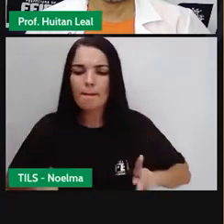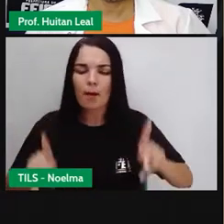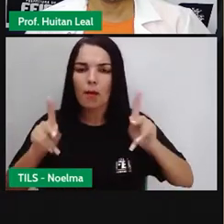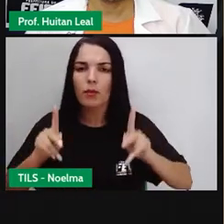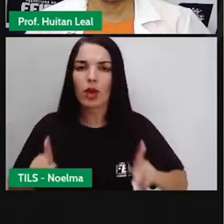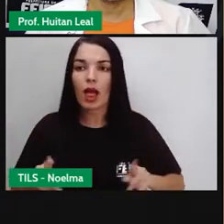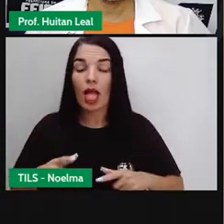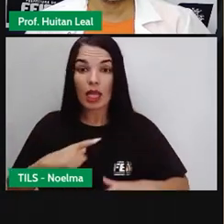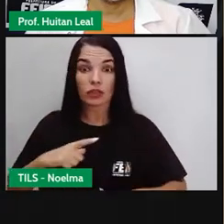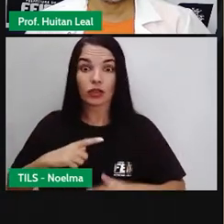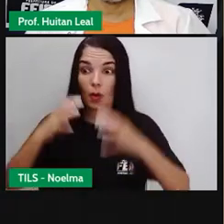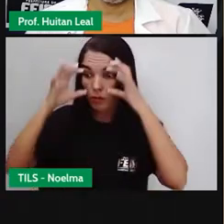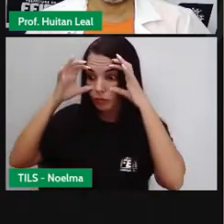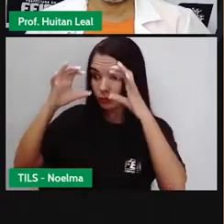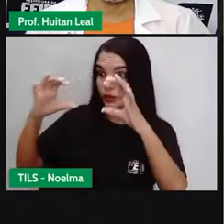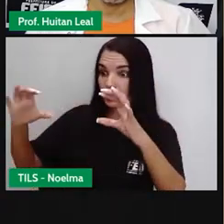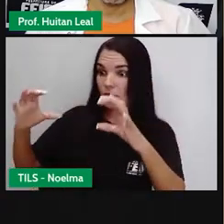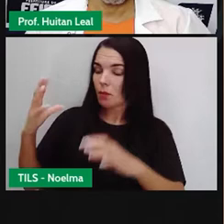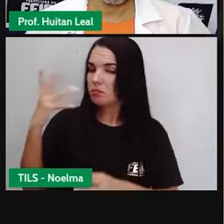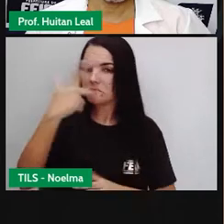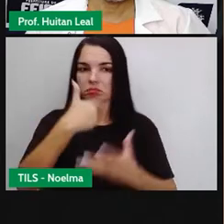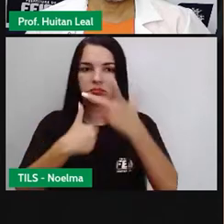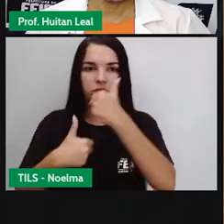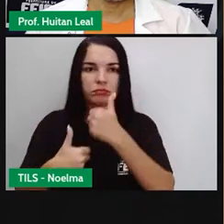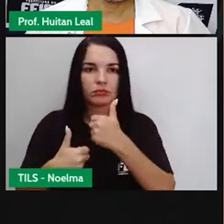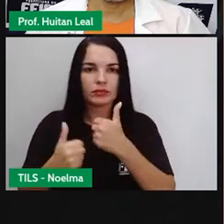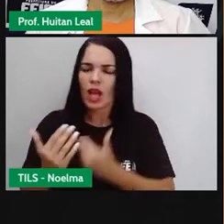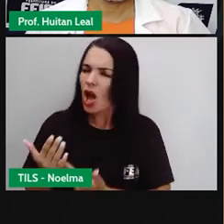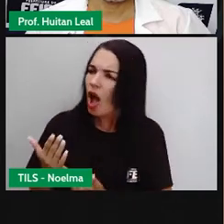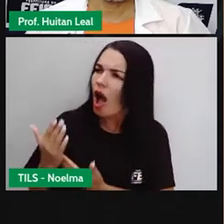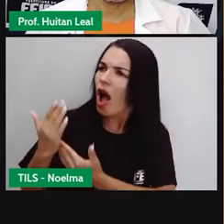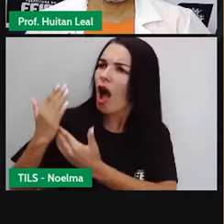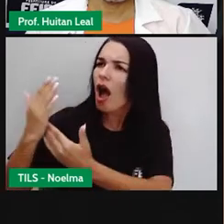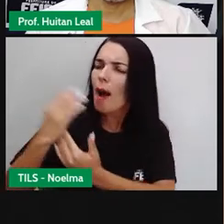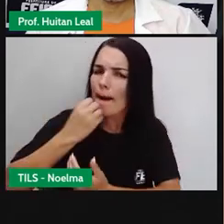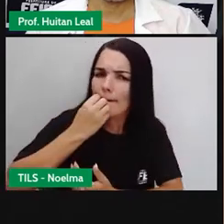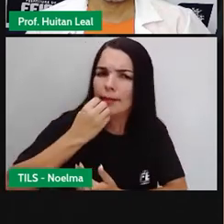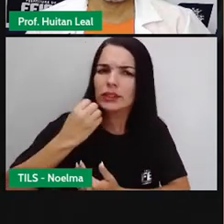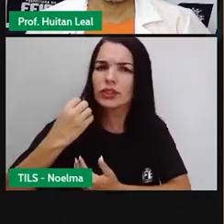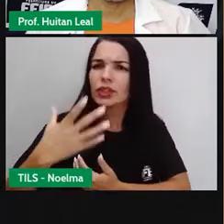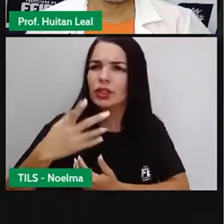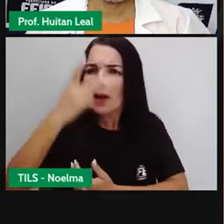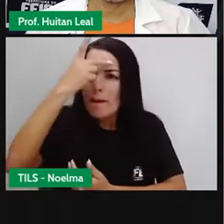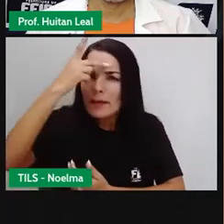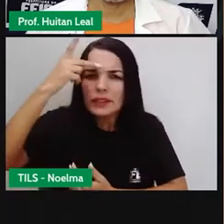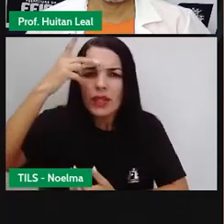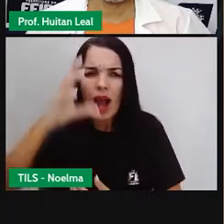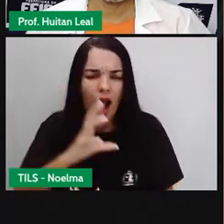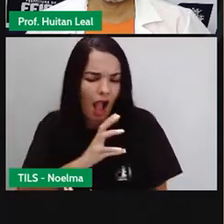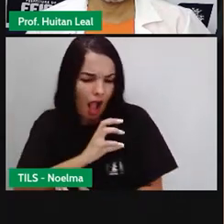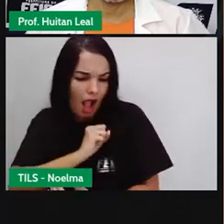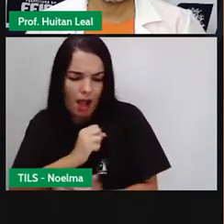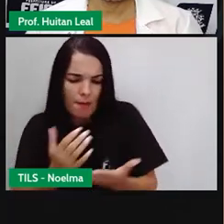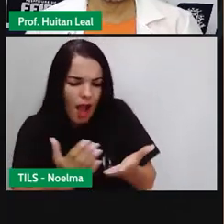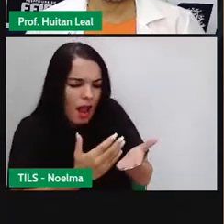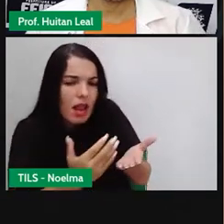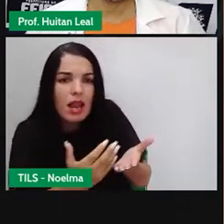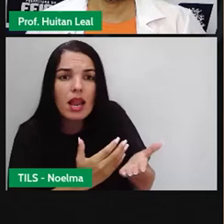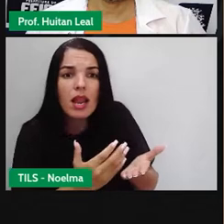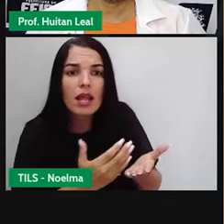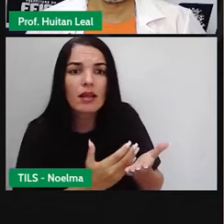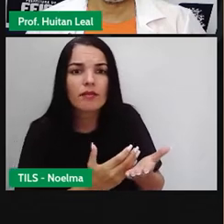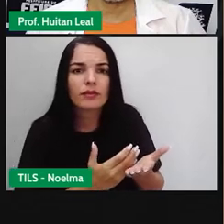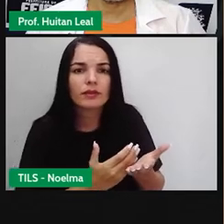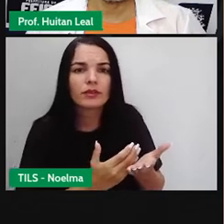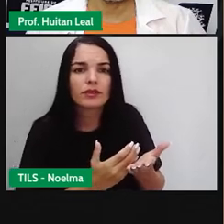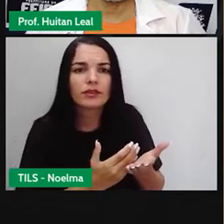visionário, ele diz essa frase. Ó, bendito o que semeia livros, livros à mão cheia, e manda o